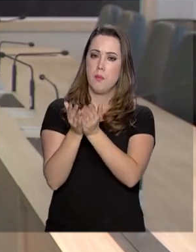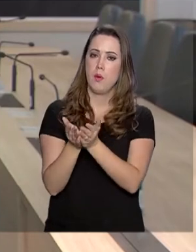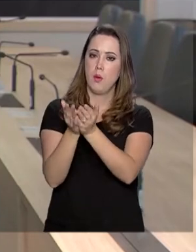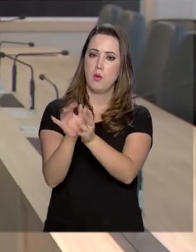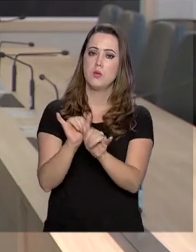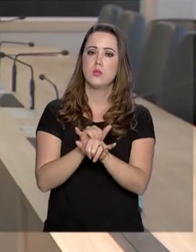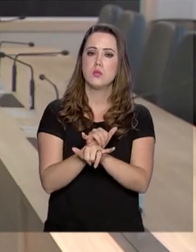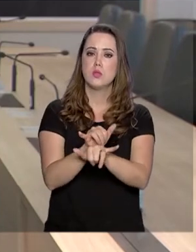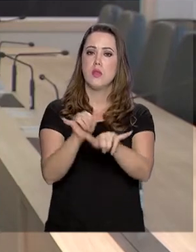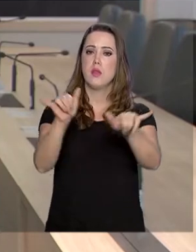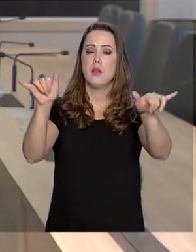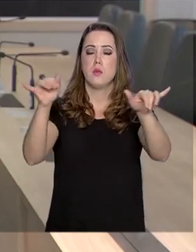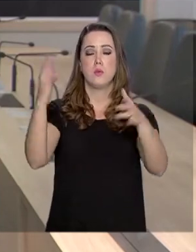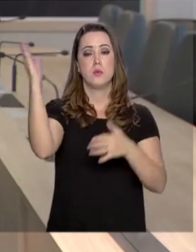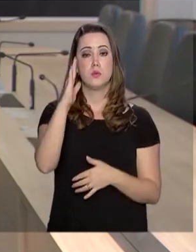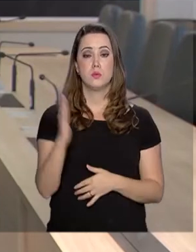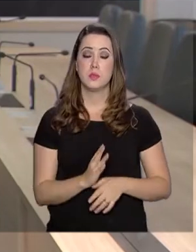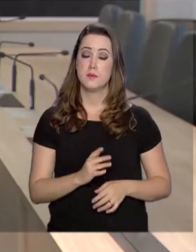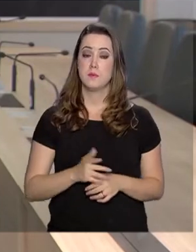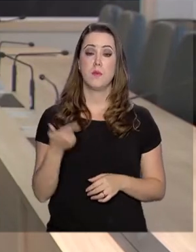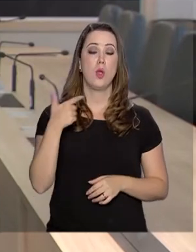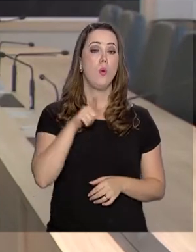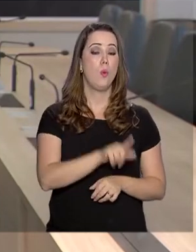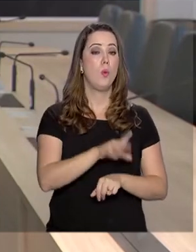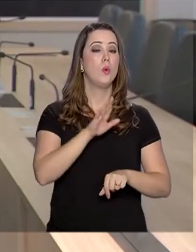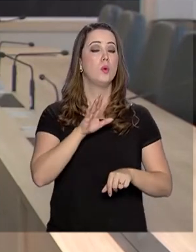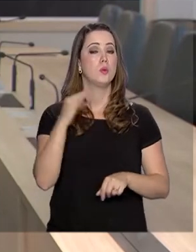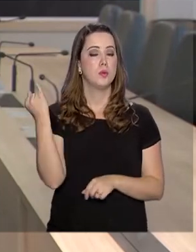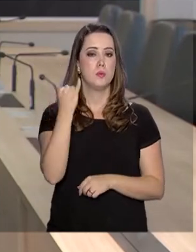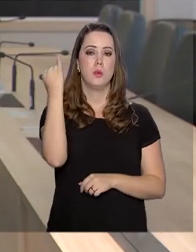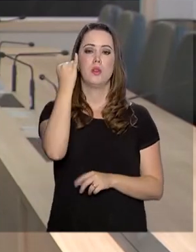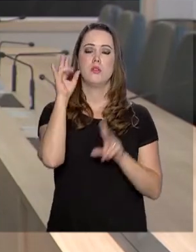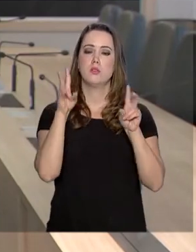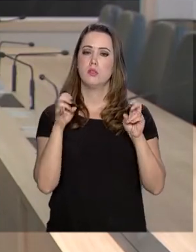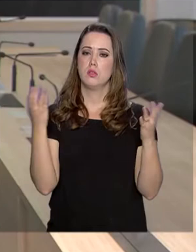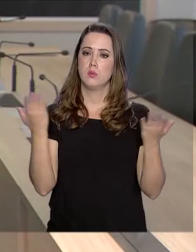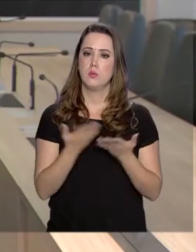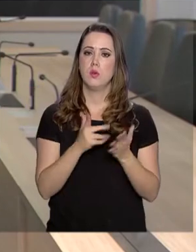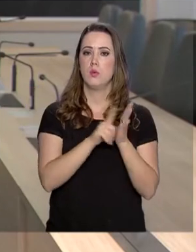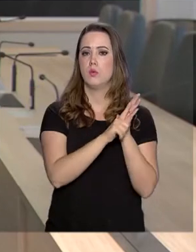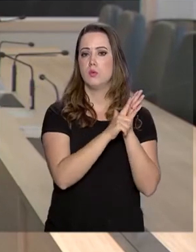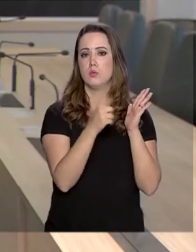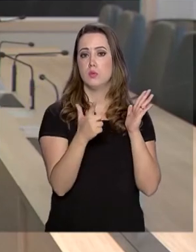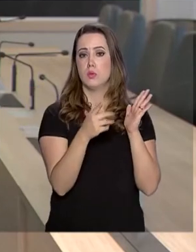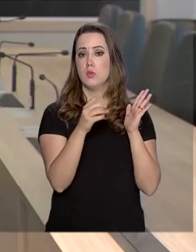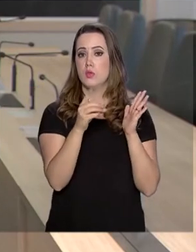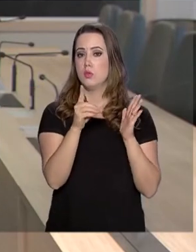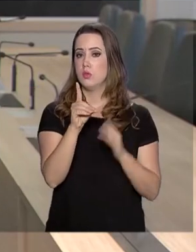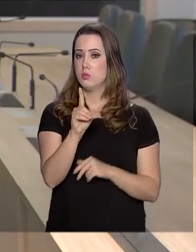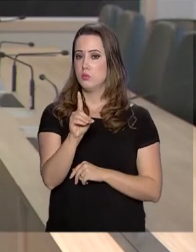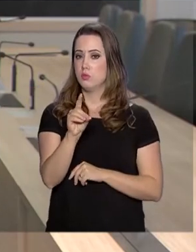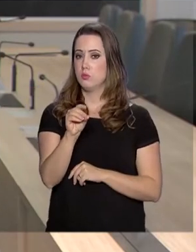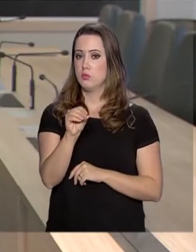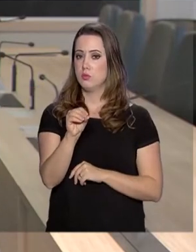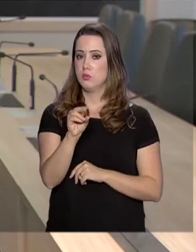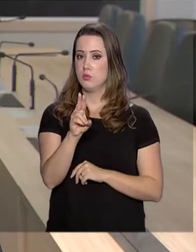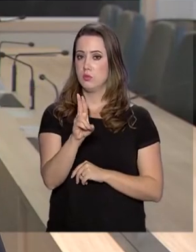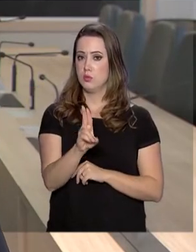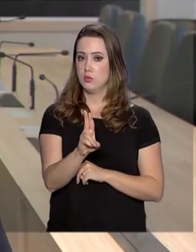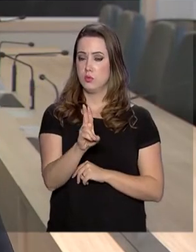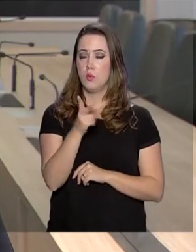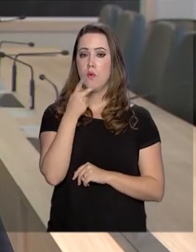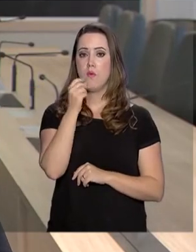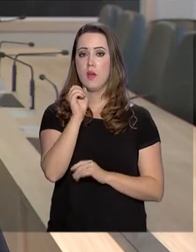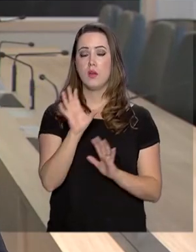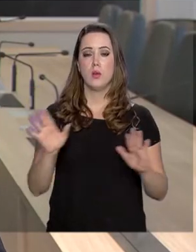quanto a aeroportos do Brasil. Um outro assunto importante, tratado hoje no Diário Oficial da União, é em relação às barragens. A Agência